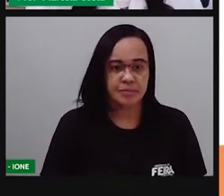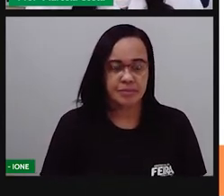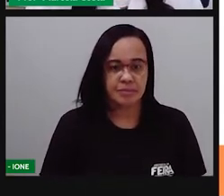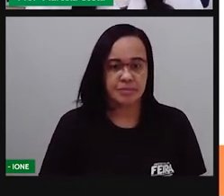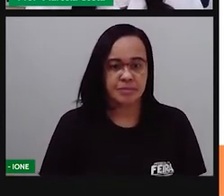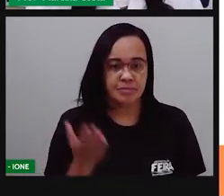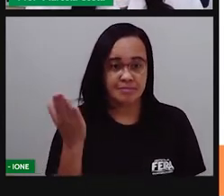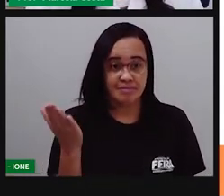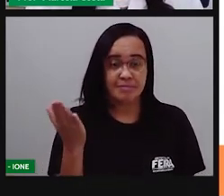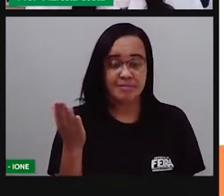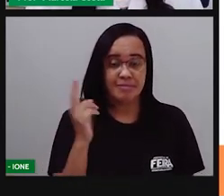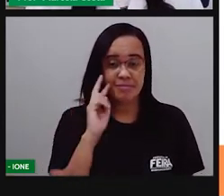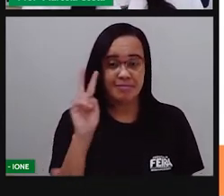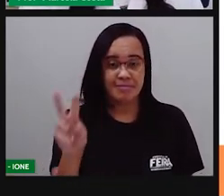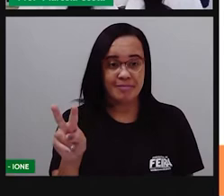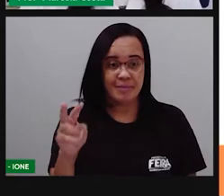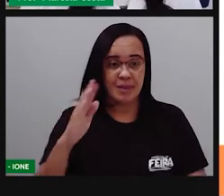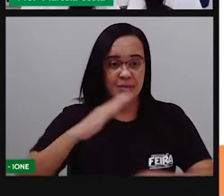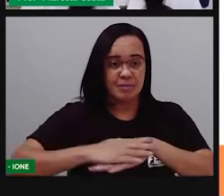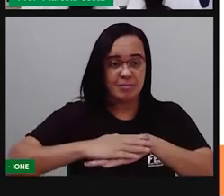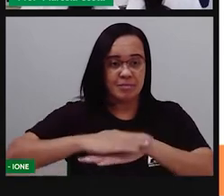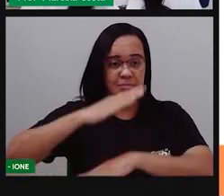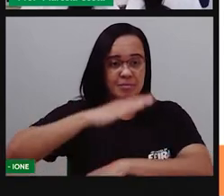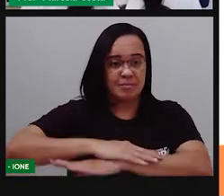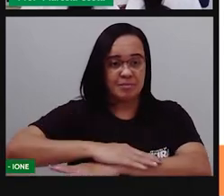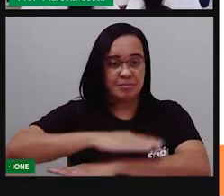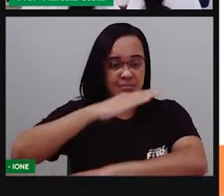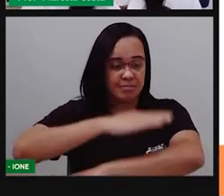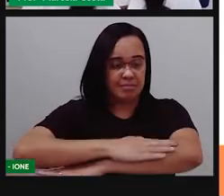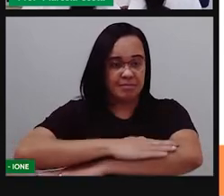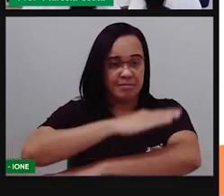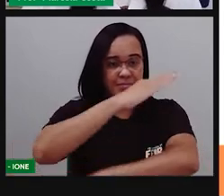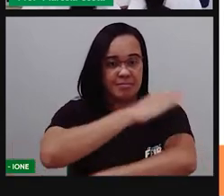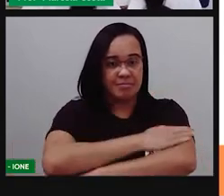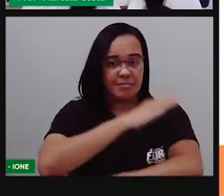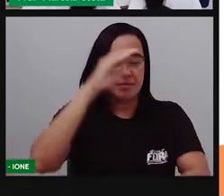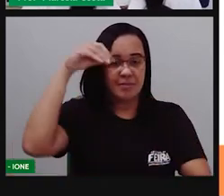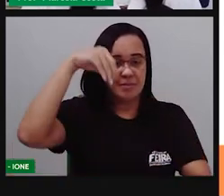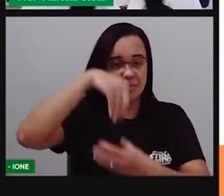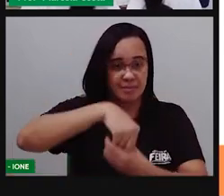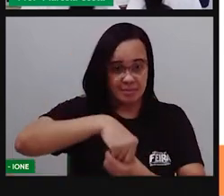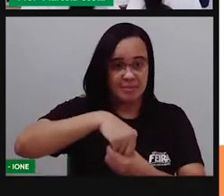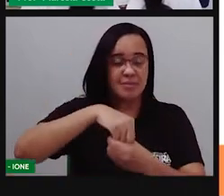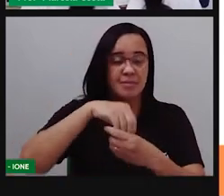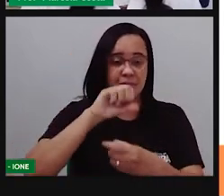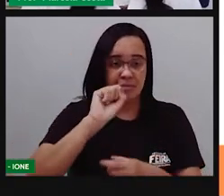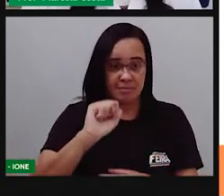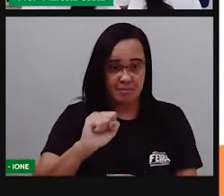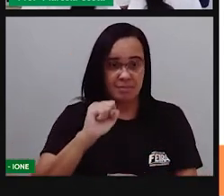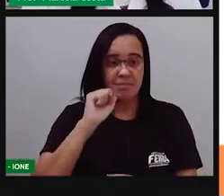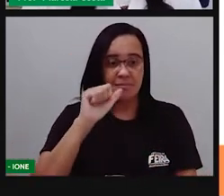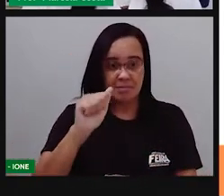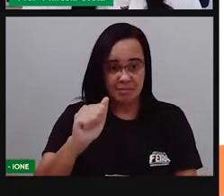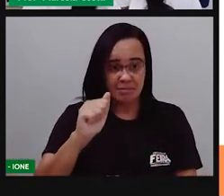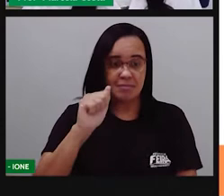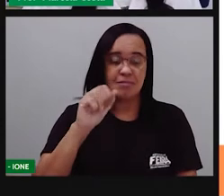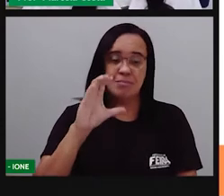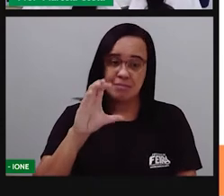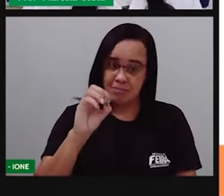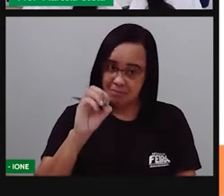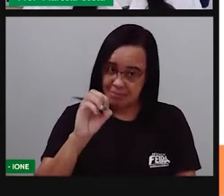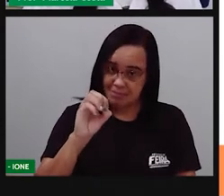Olha o saco dentro do saco.